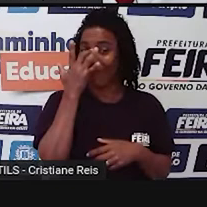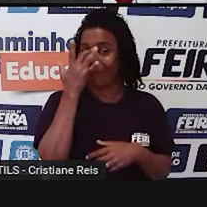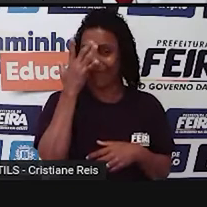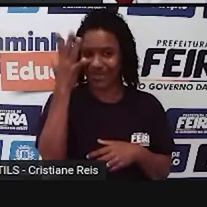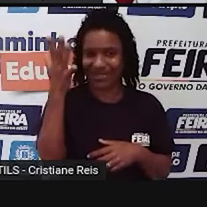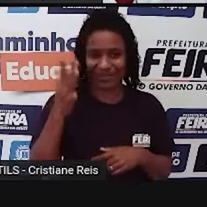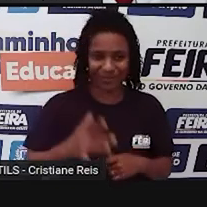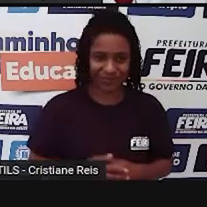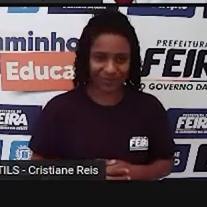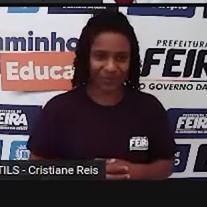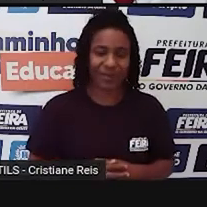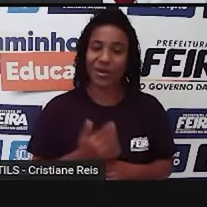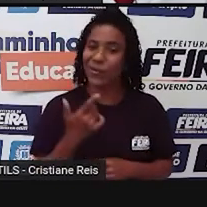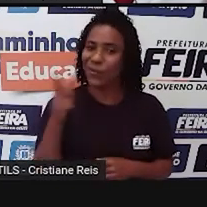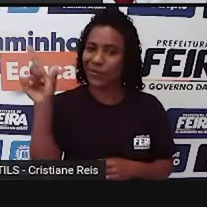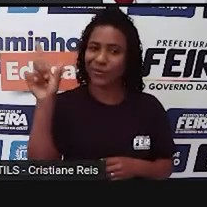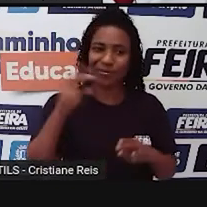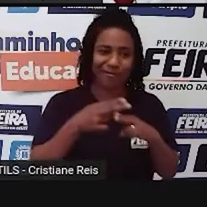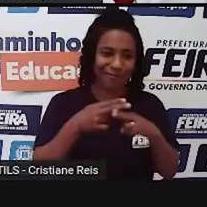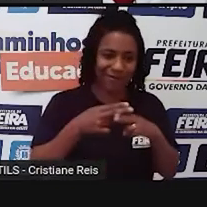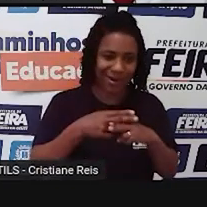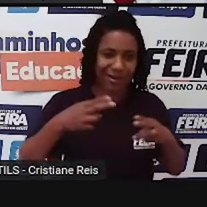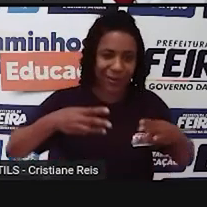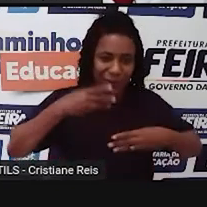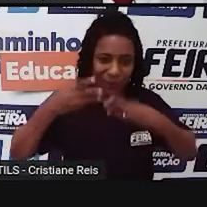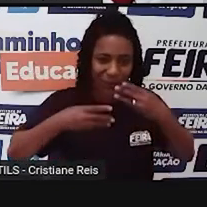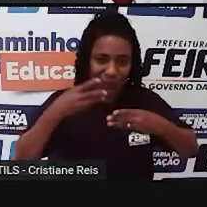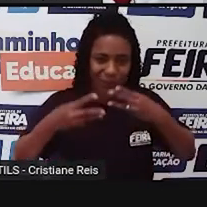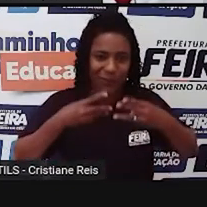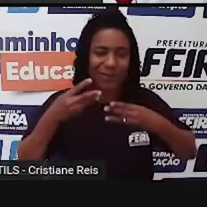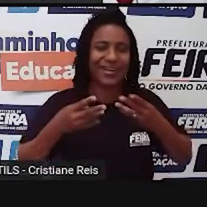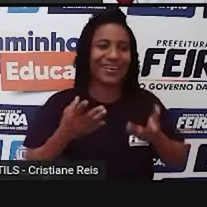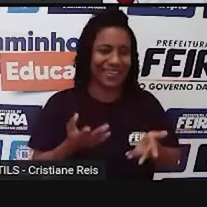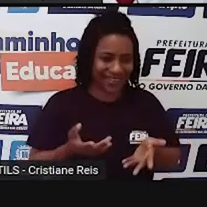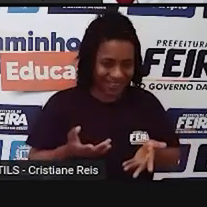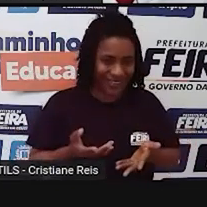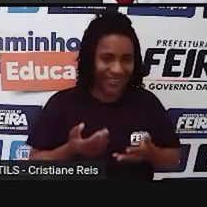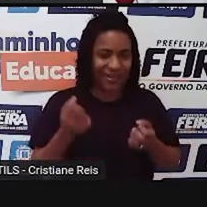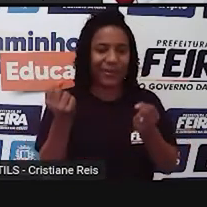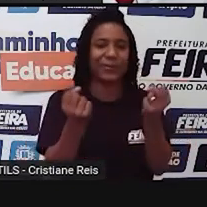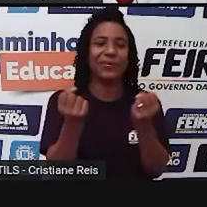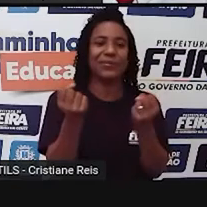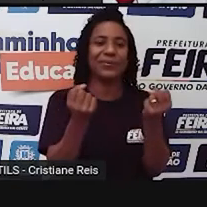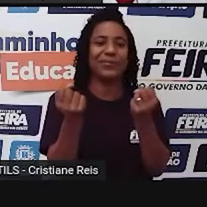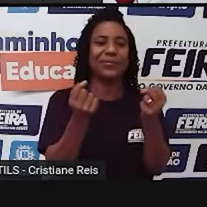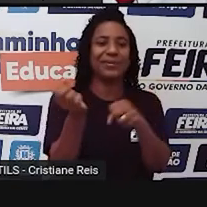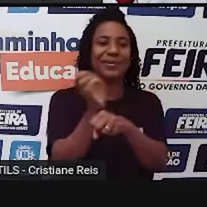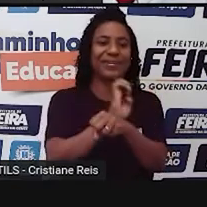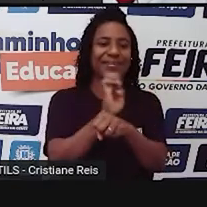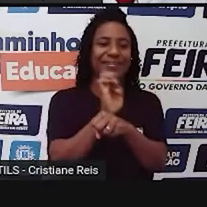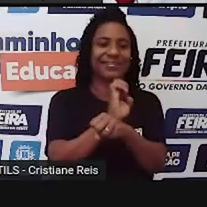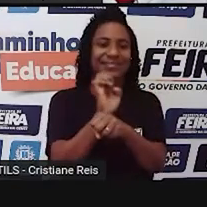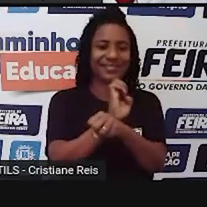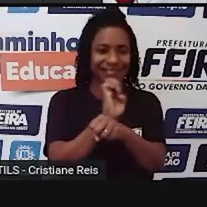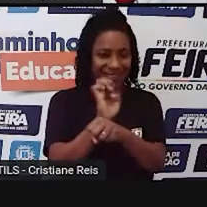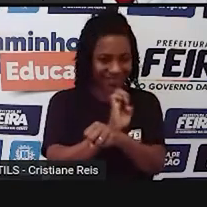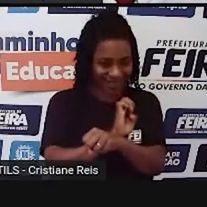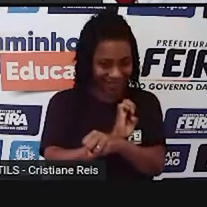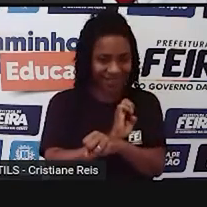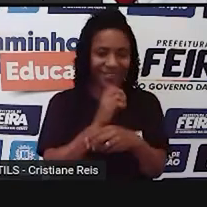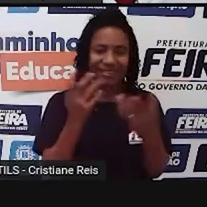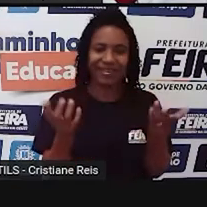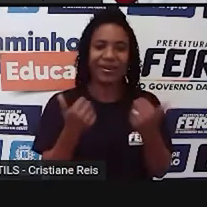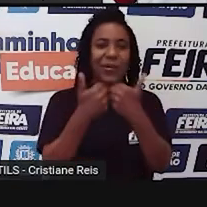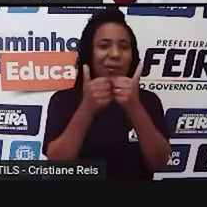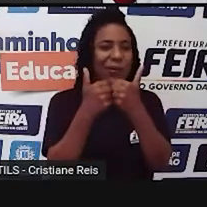Mais alguns exemplos, Garrafa e faca, o carro. É muito mais fácil você chegar em um lugar através de um transporte, né? Ônibus,